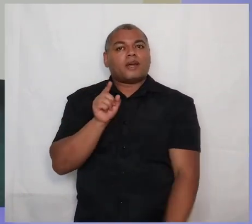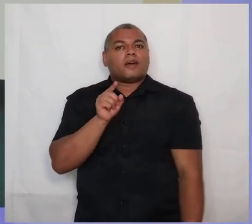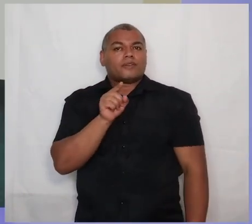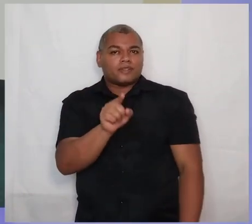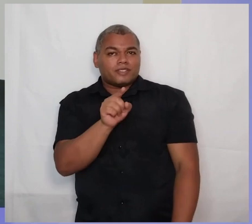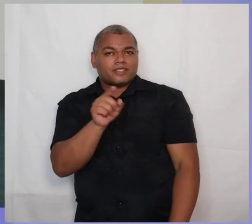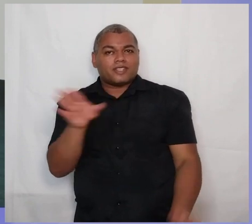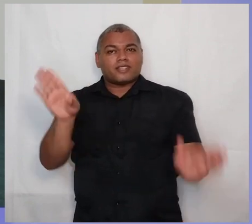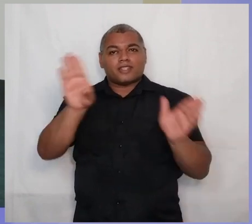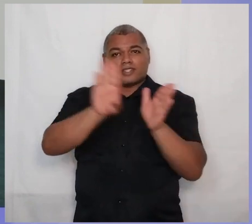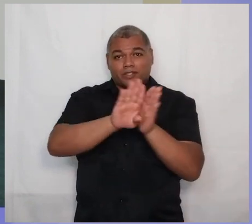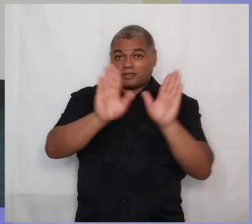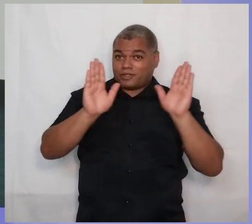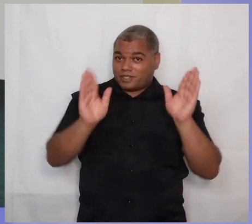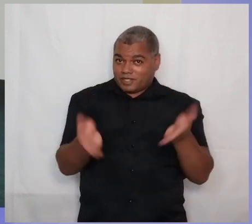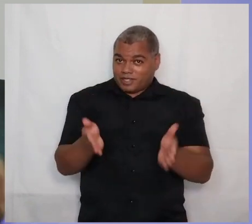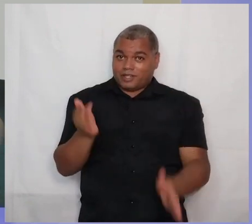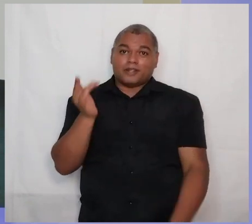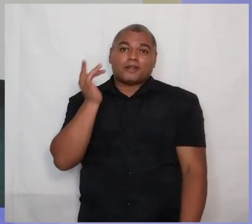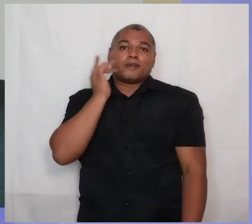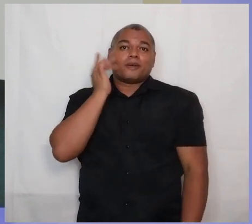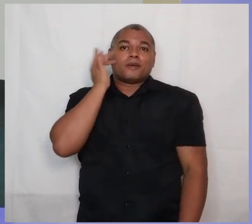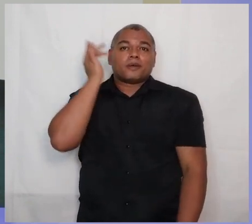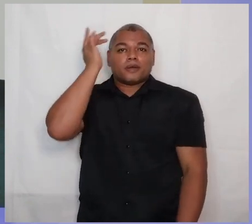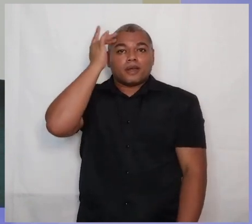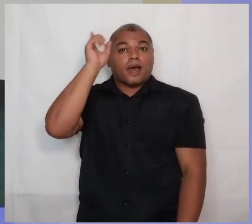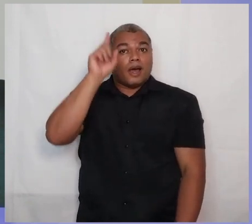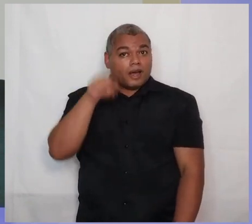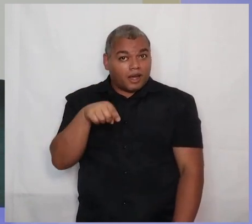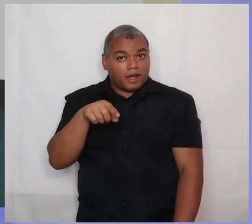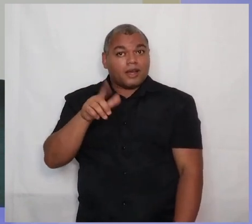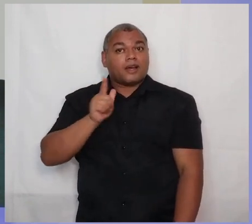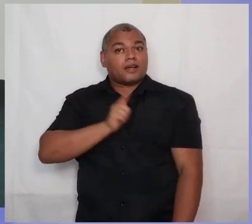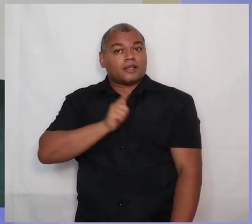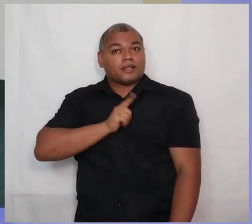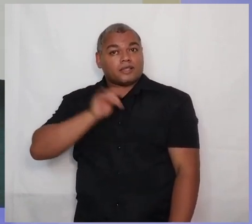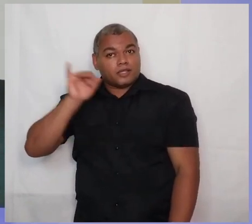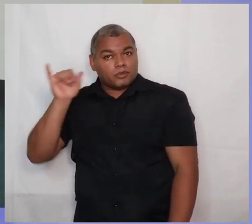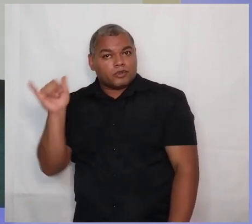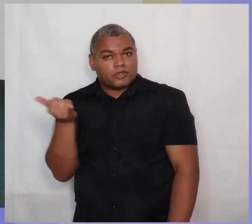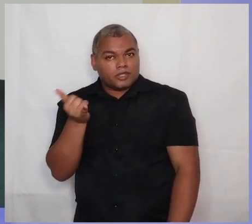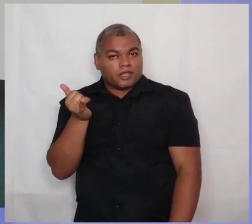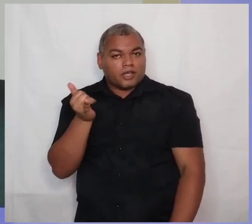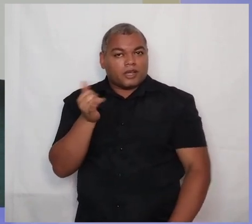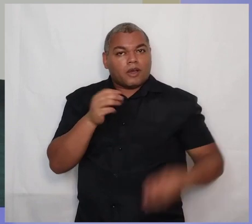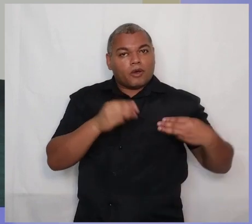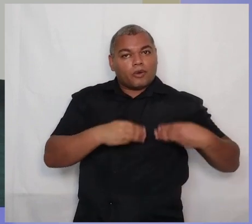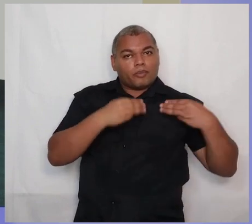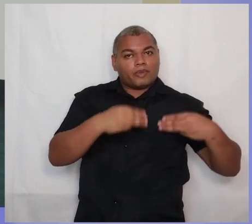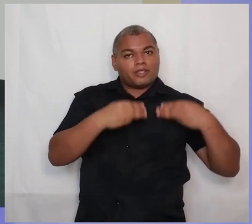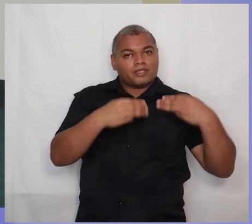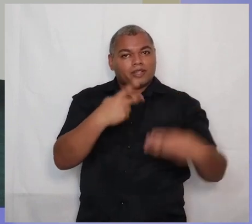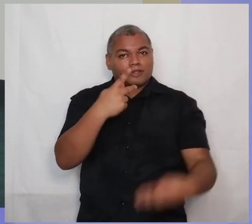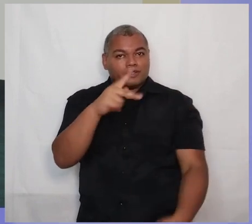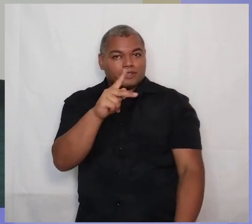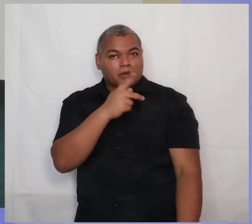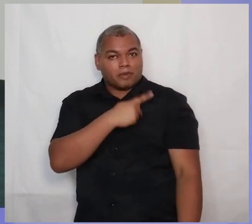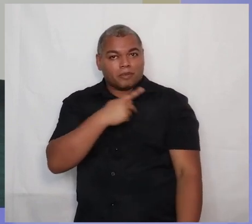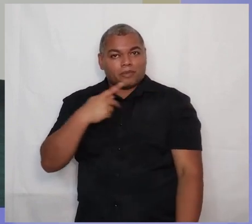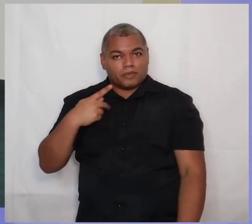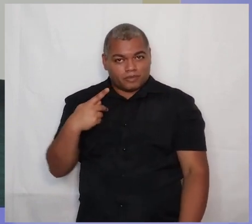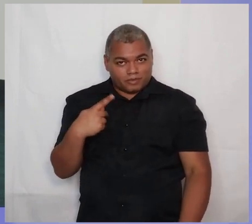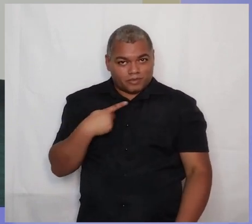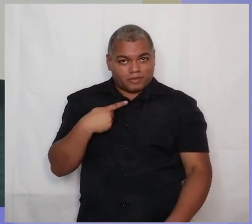Você já é um crente maduro? Você tem usufruído do ministério do teu pastor na tua igreja local, a fim de que você